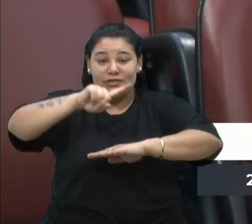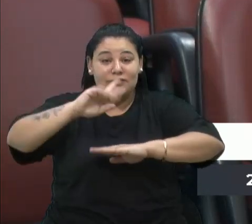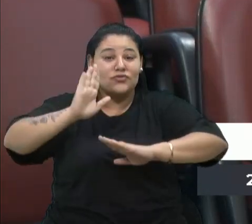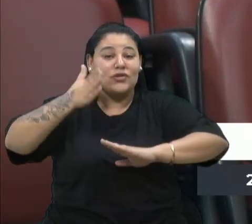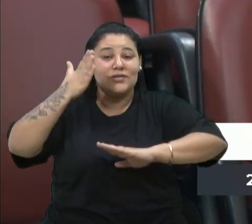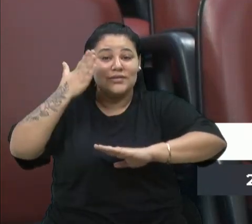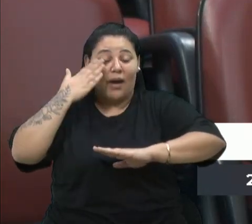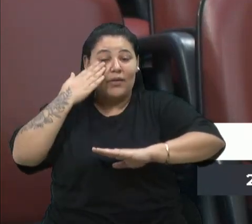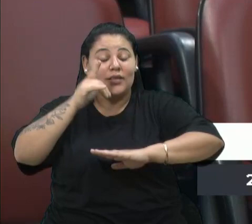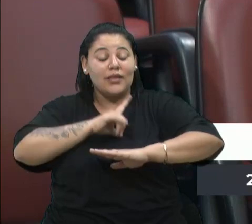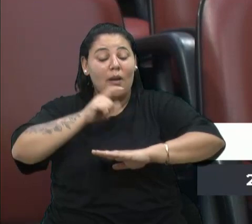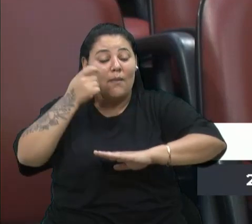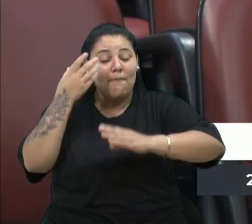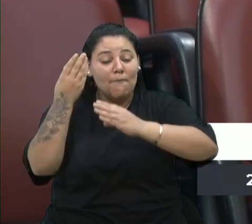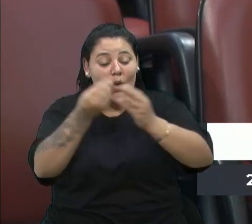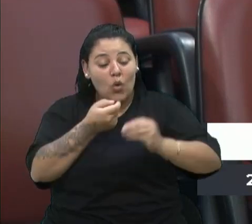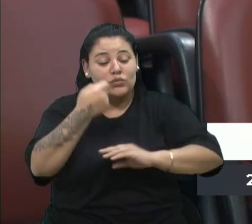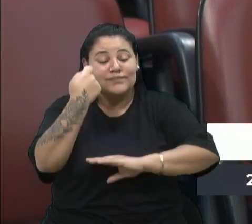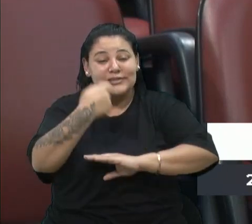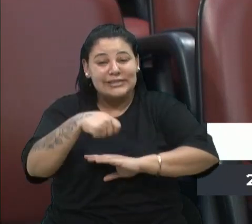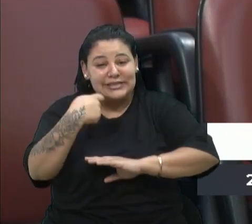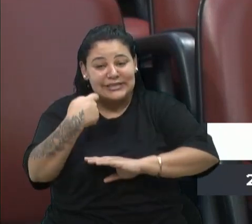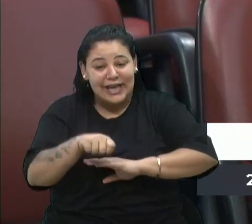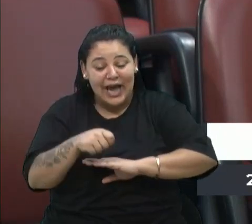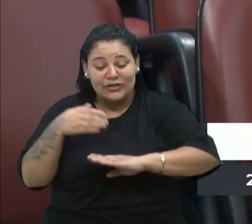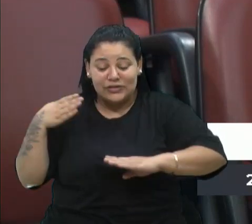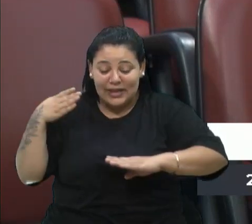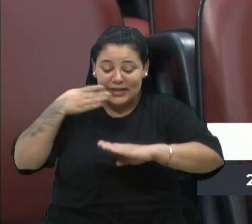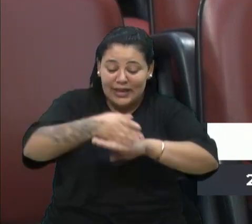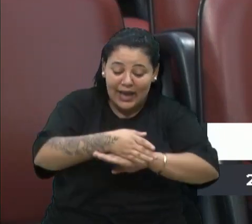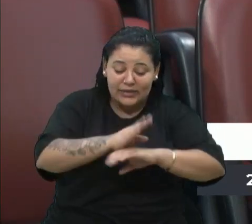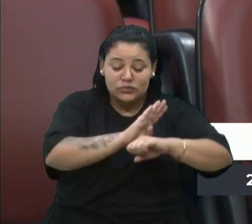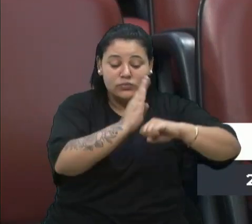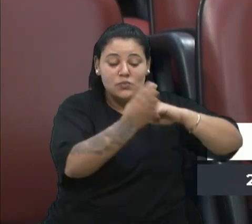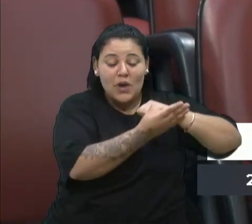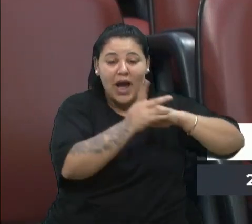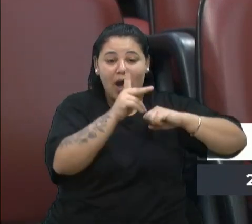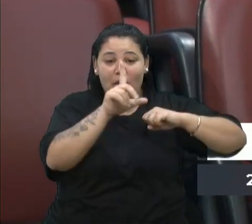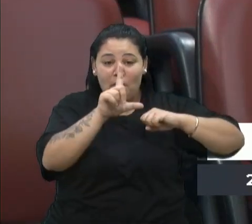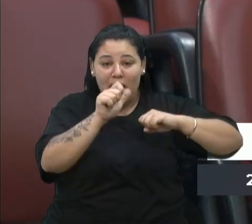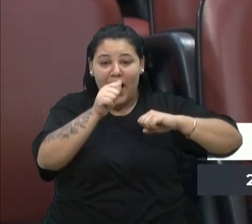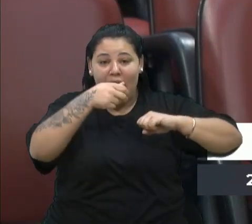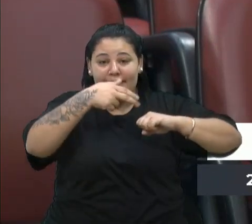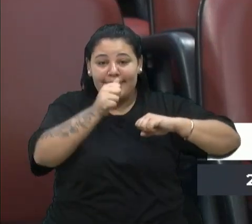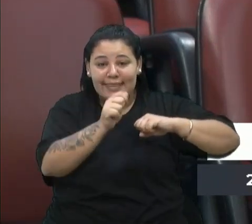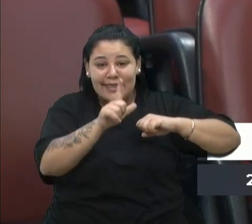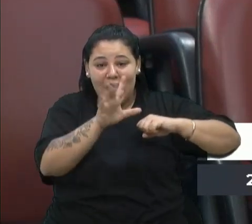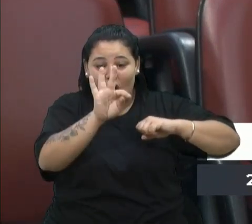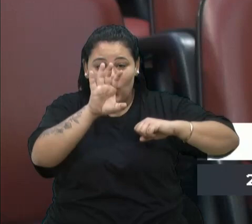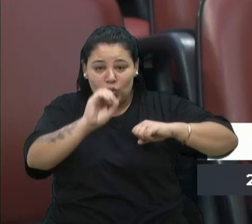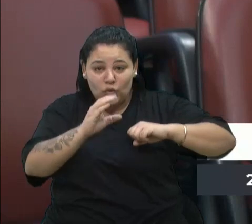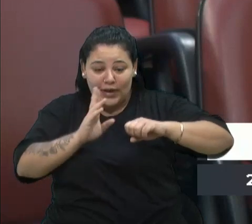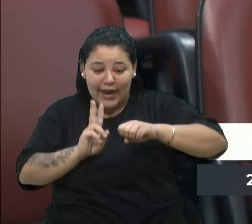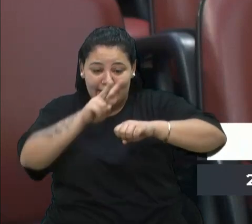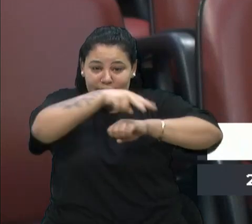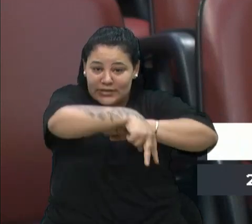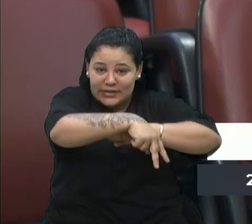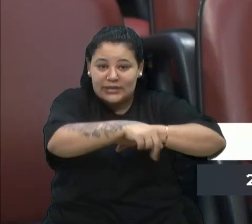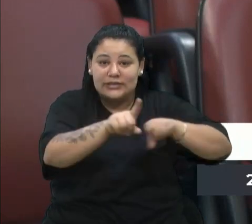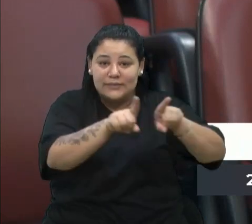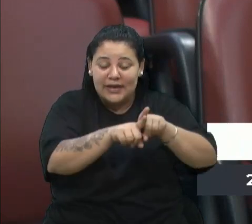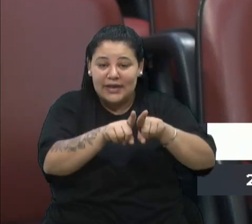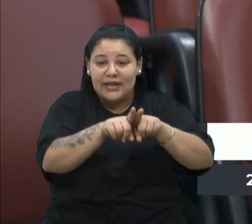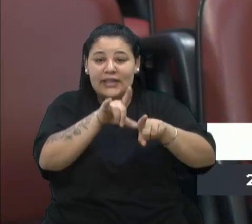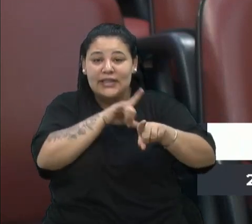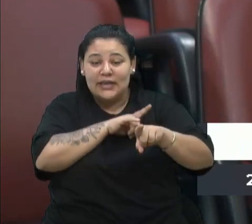necessidade que tem. Temos a necessidade daqui do Planalto, aquela travessia do Planalto e também temos uma